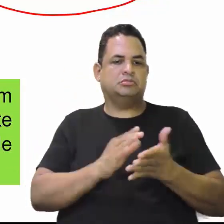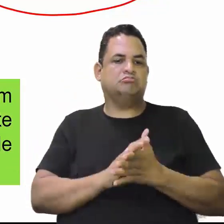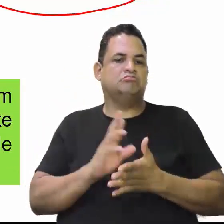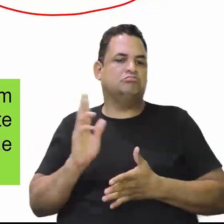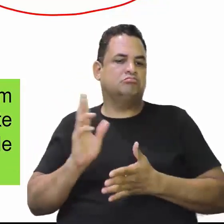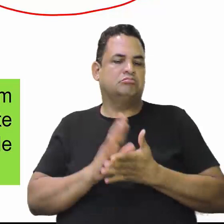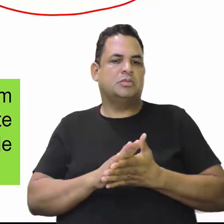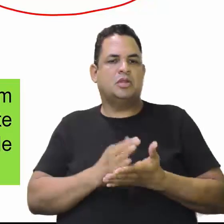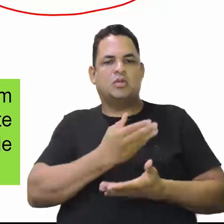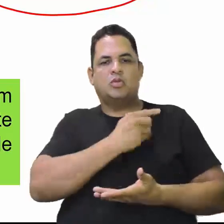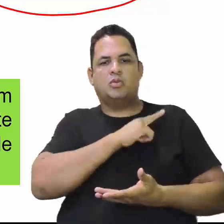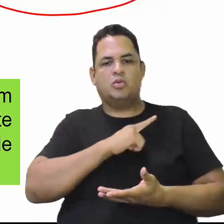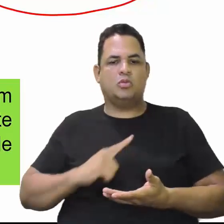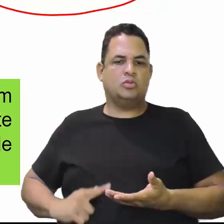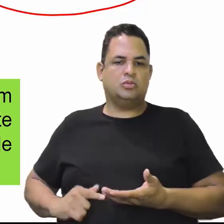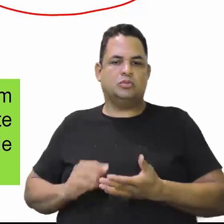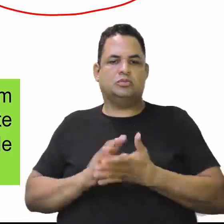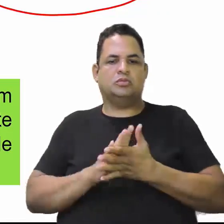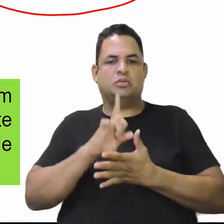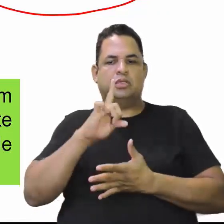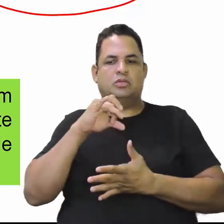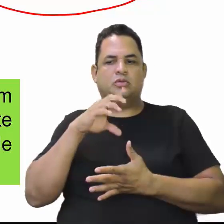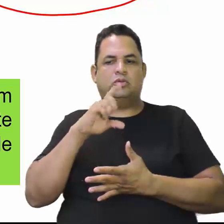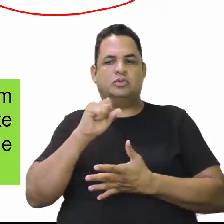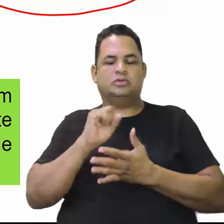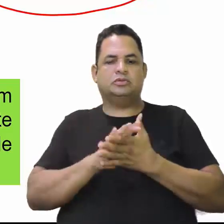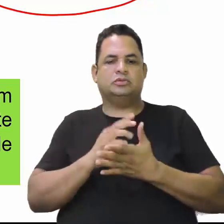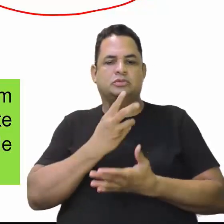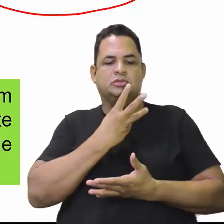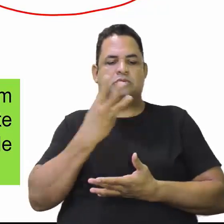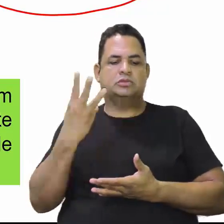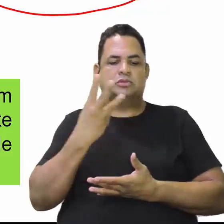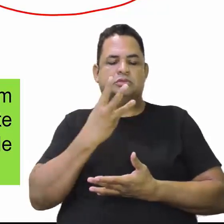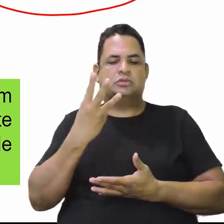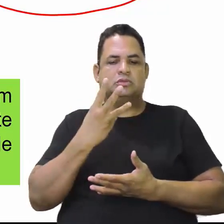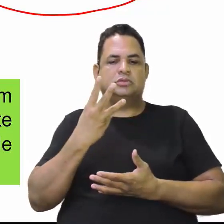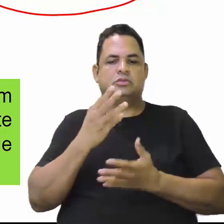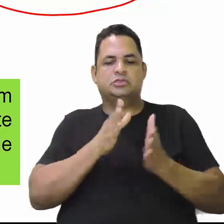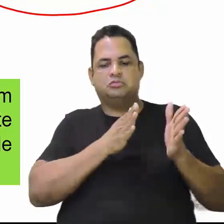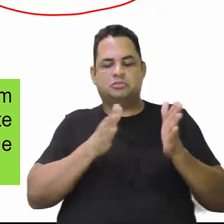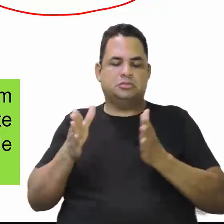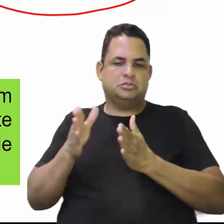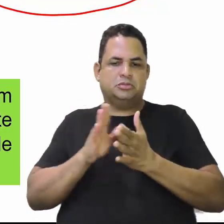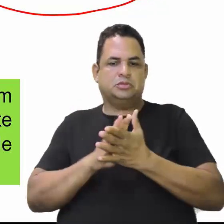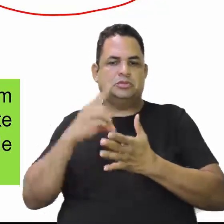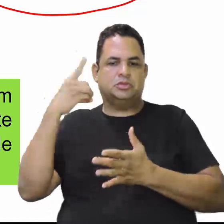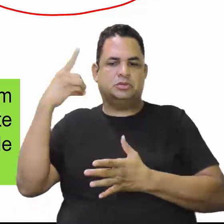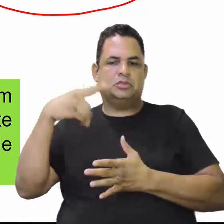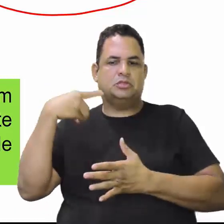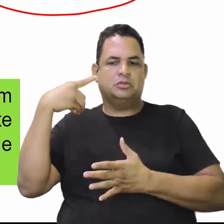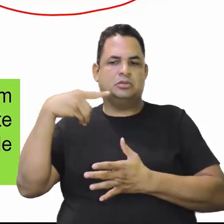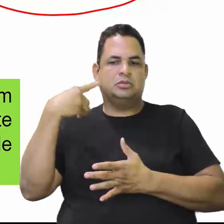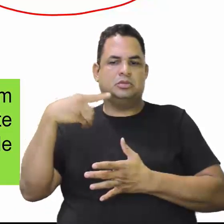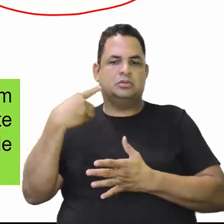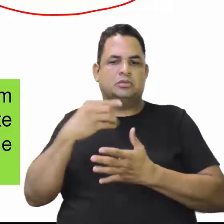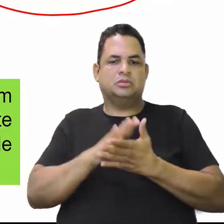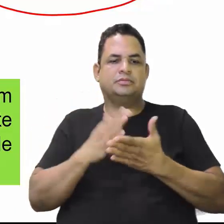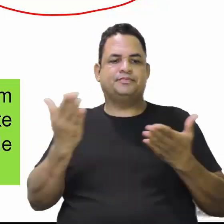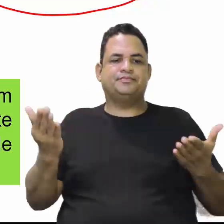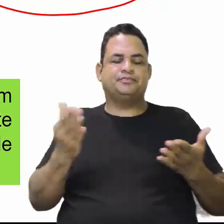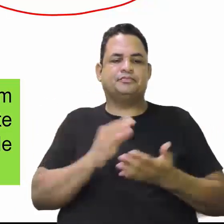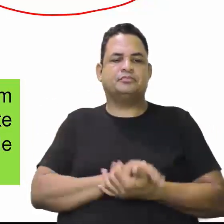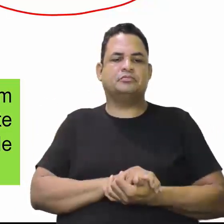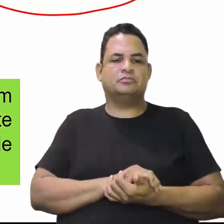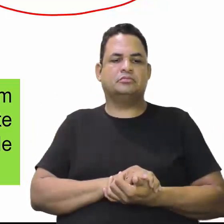Aloysio Ferreira foi três vezes deputado federal. Então, é ele que indicava. O governador não era eleito na